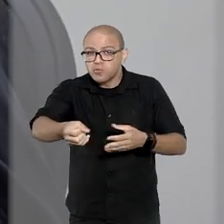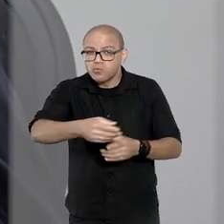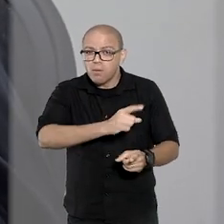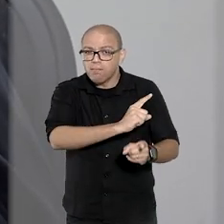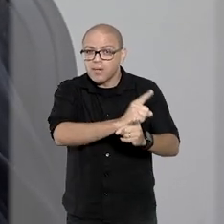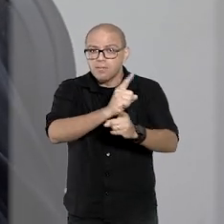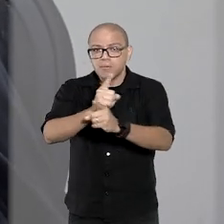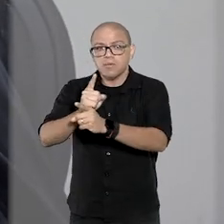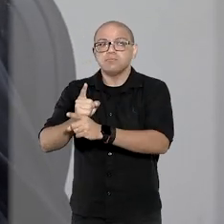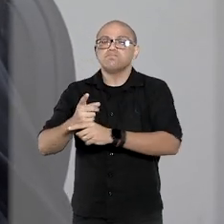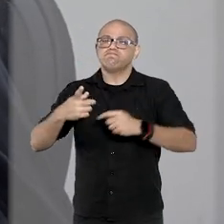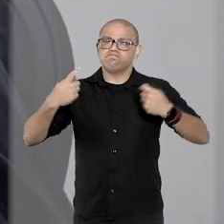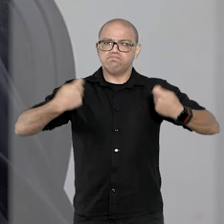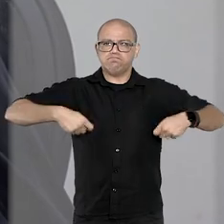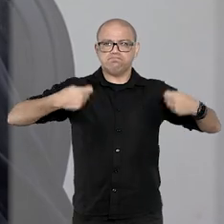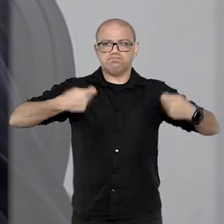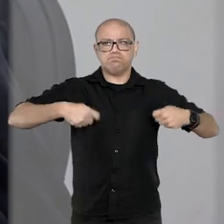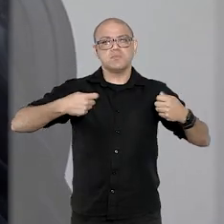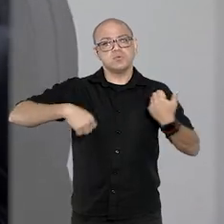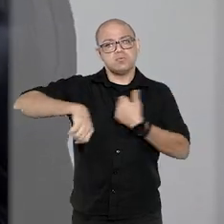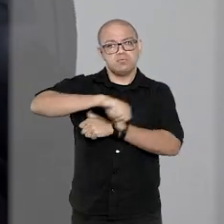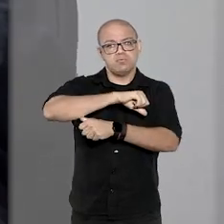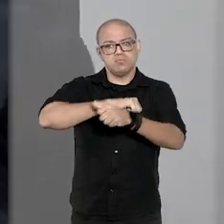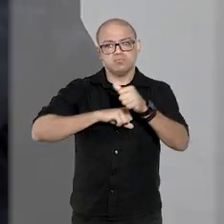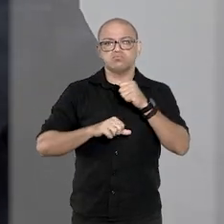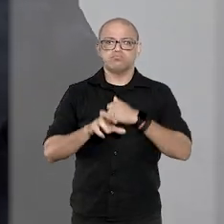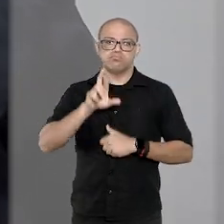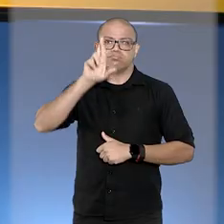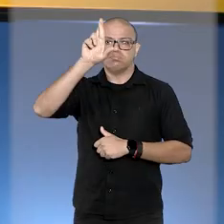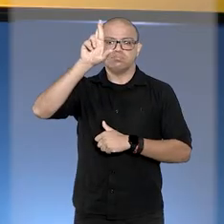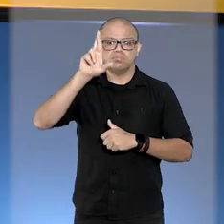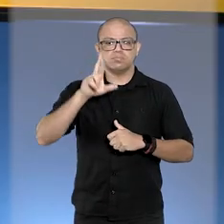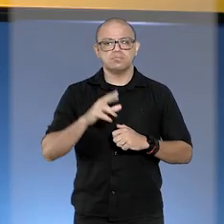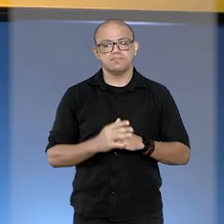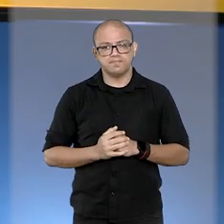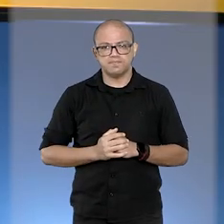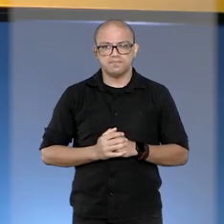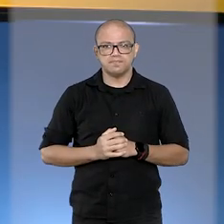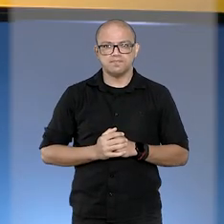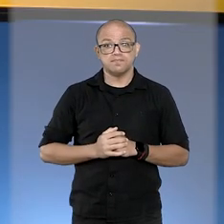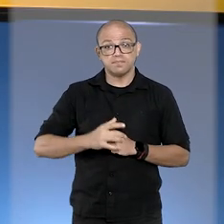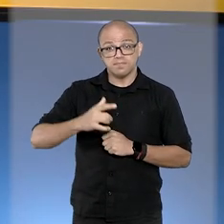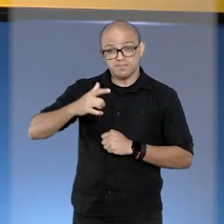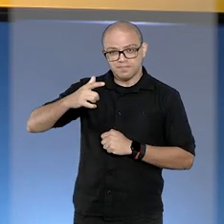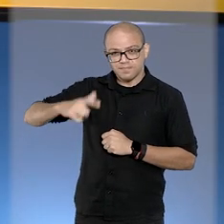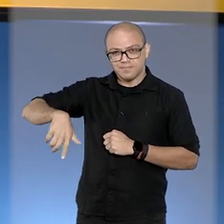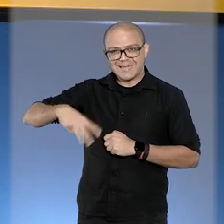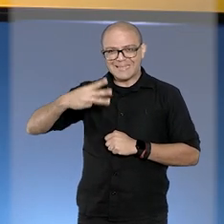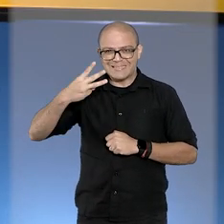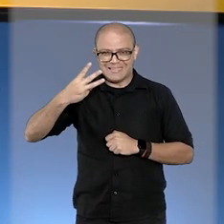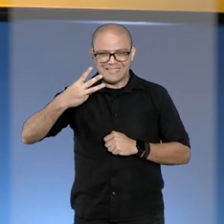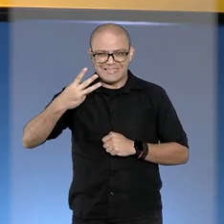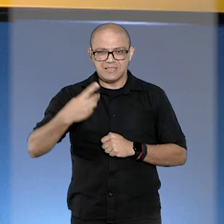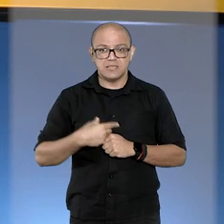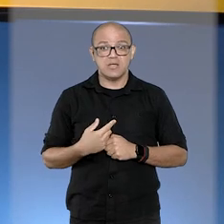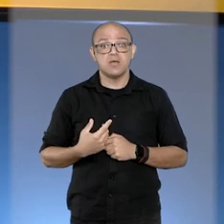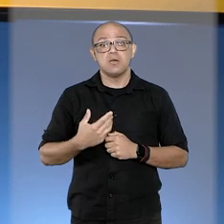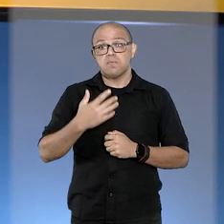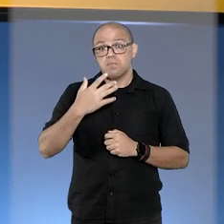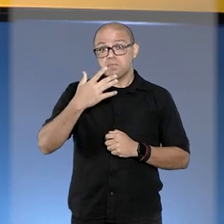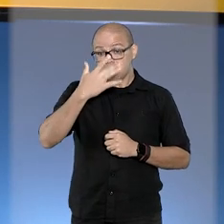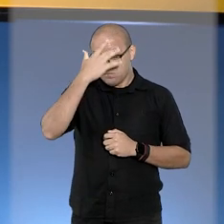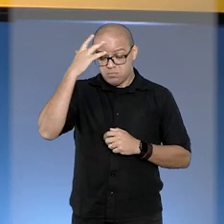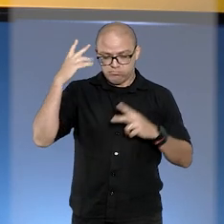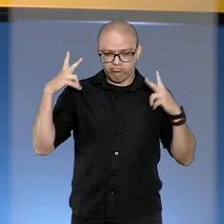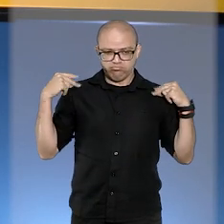que indiquem a necessidade de modificação da competência. Para a terceira sessão, motorista que não acata a